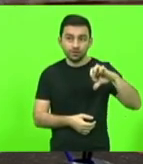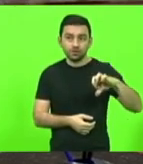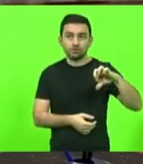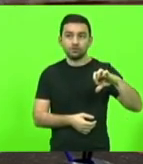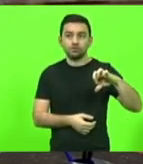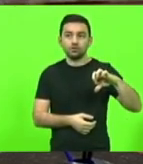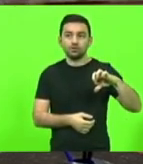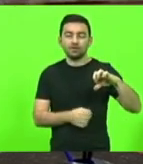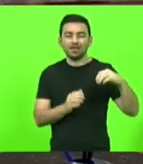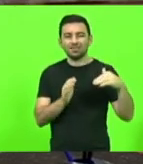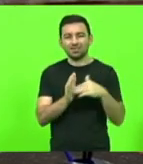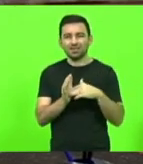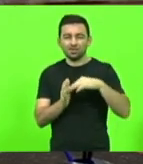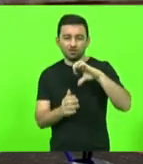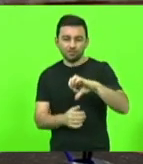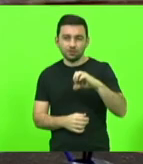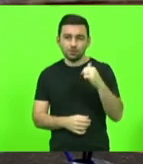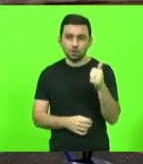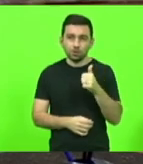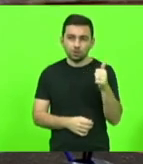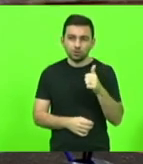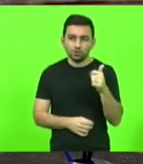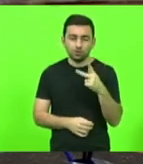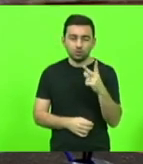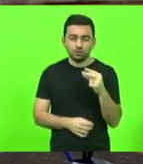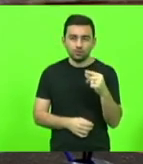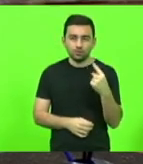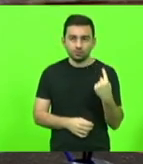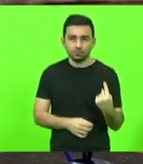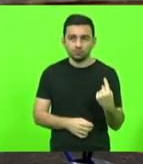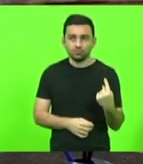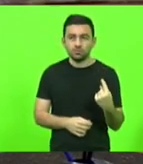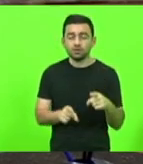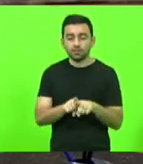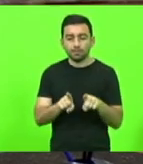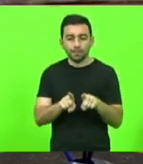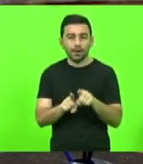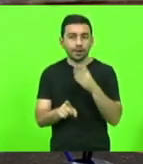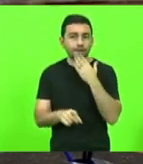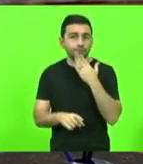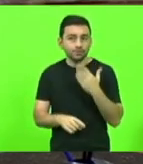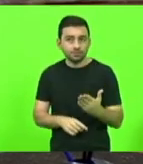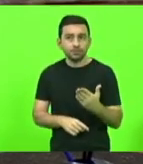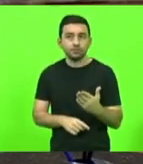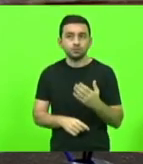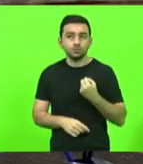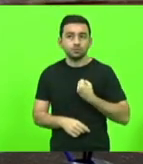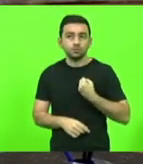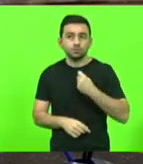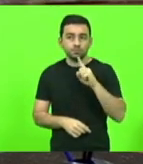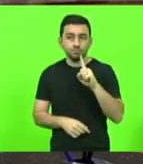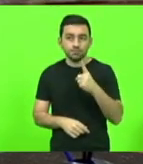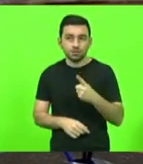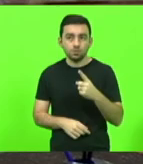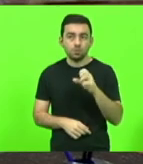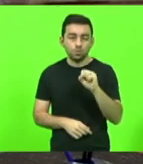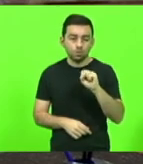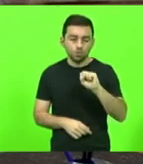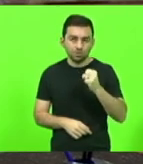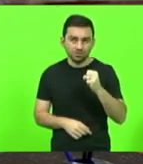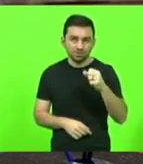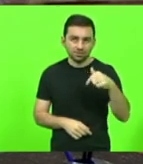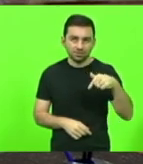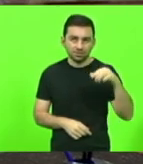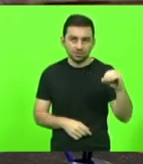911, 2021 e o requerimento nº 1870, 2021. Na